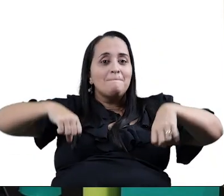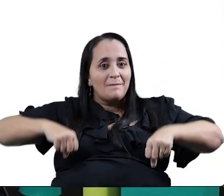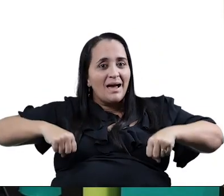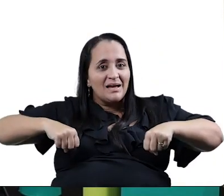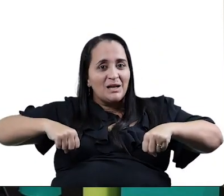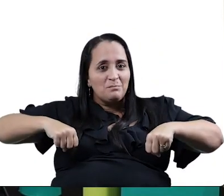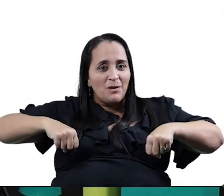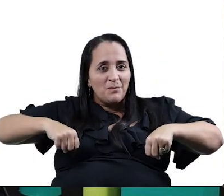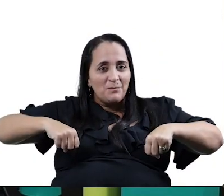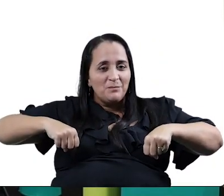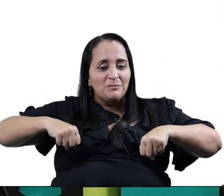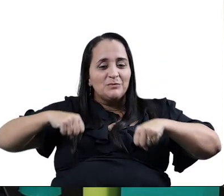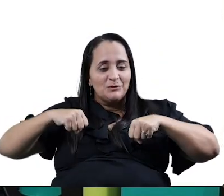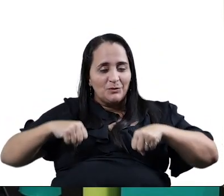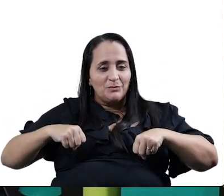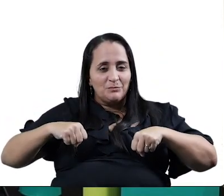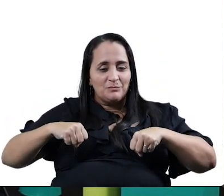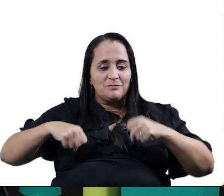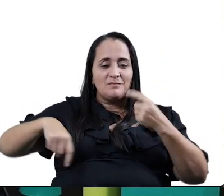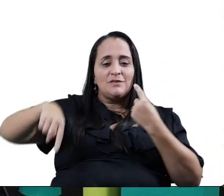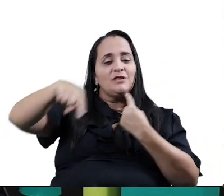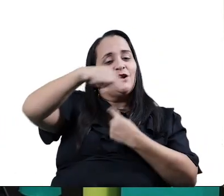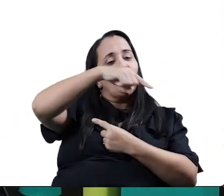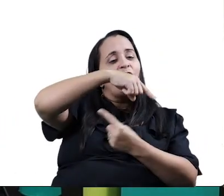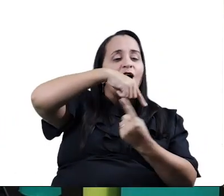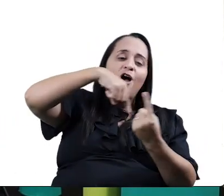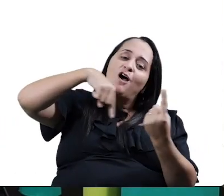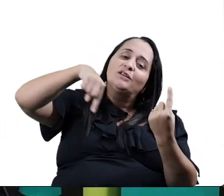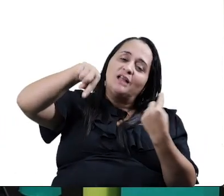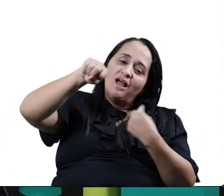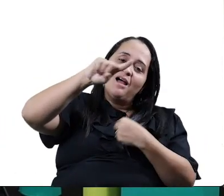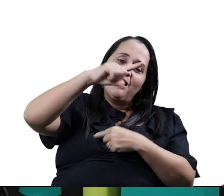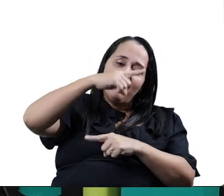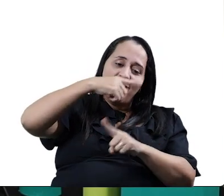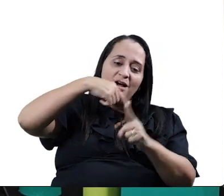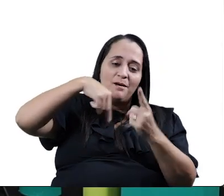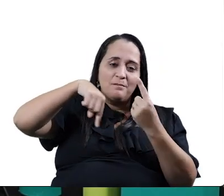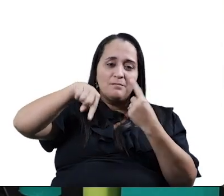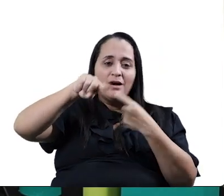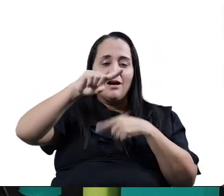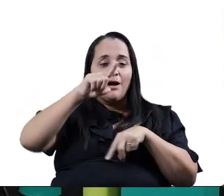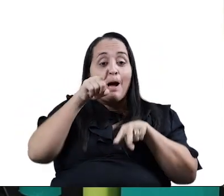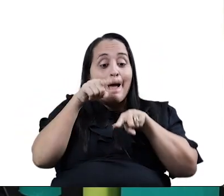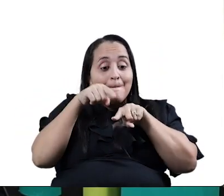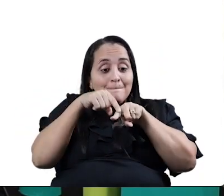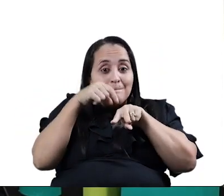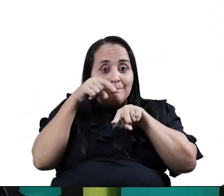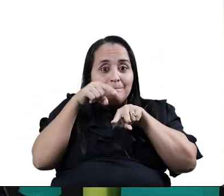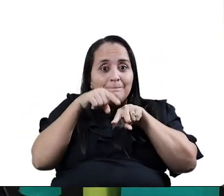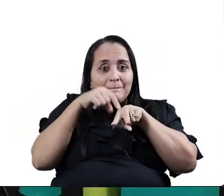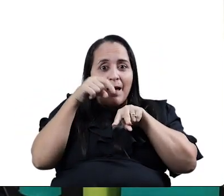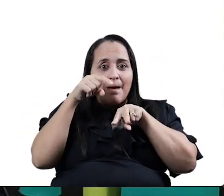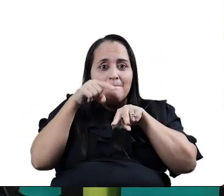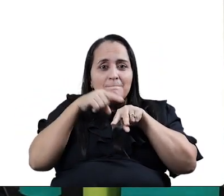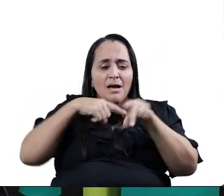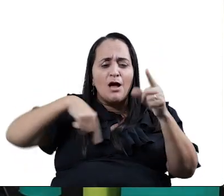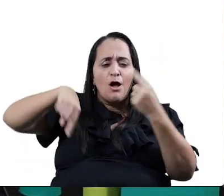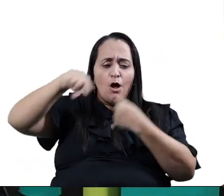na mão? Todo mundo segurando a mãozinha. Roda, roda, roda. Pé, pé, pé.